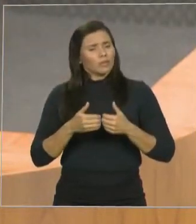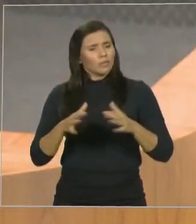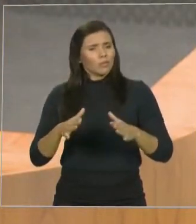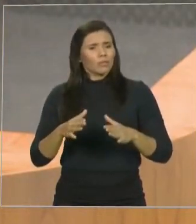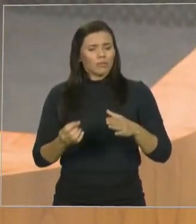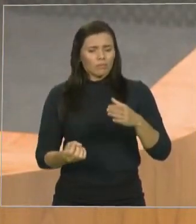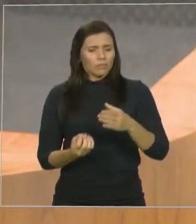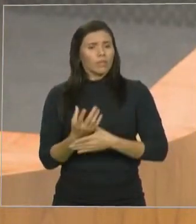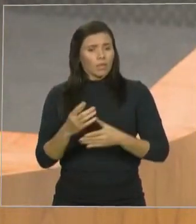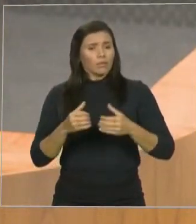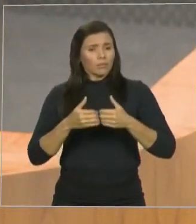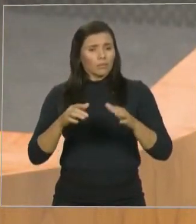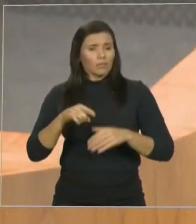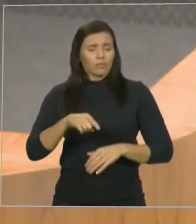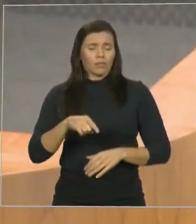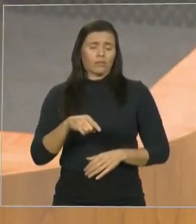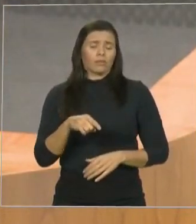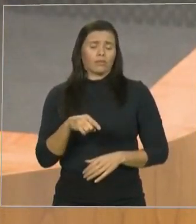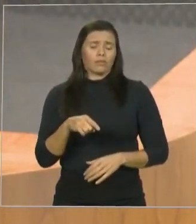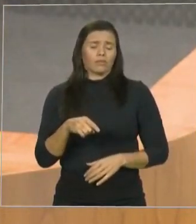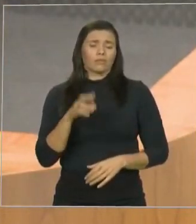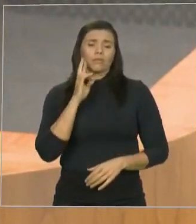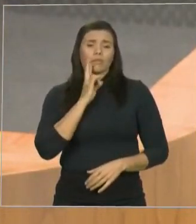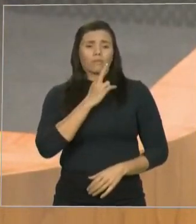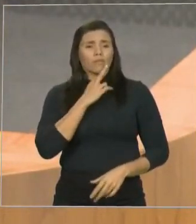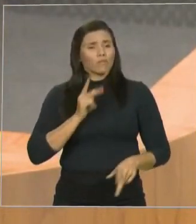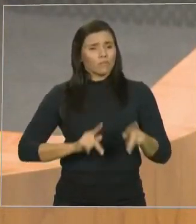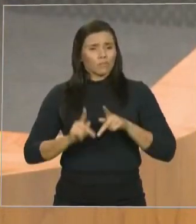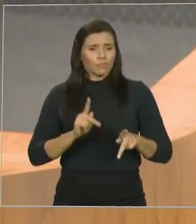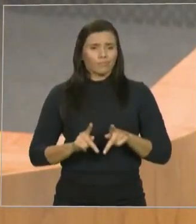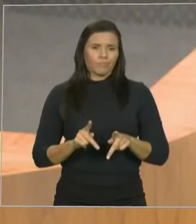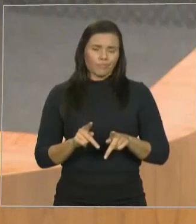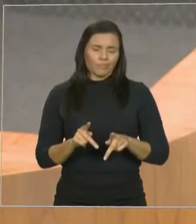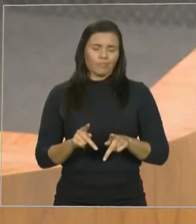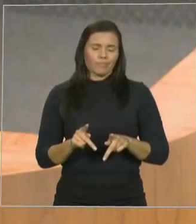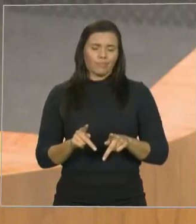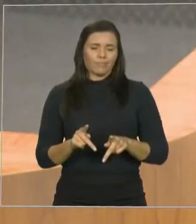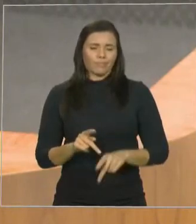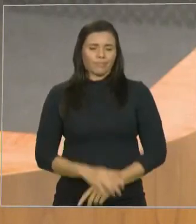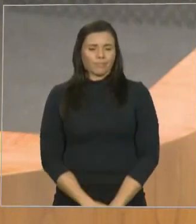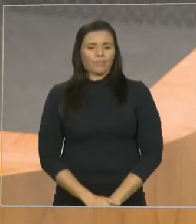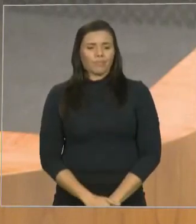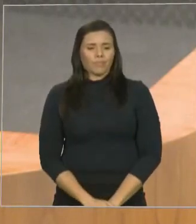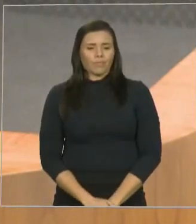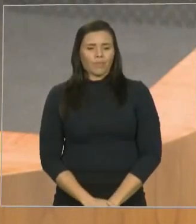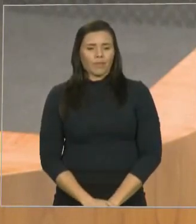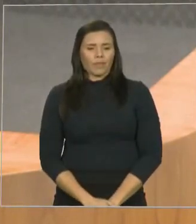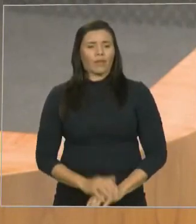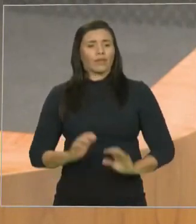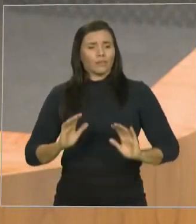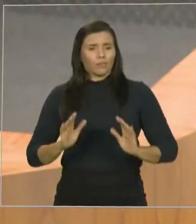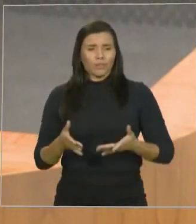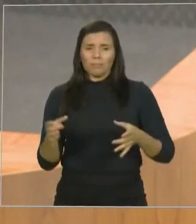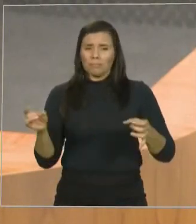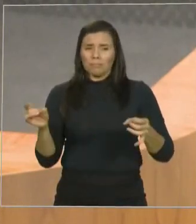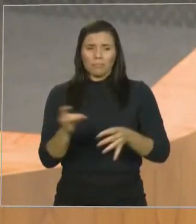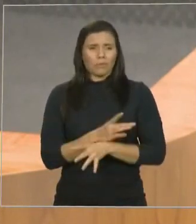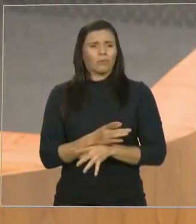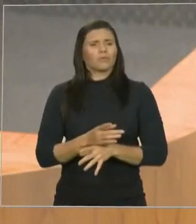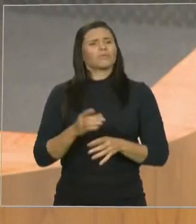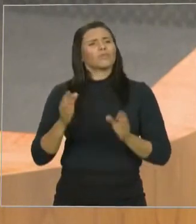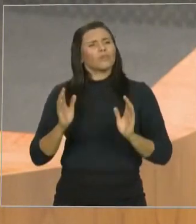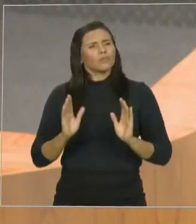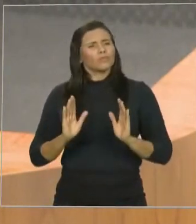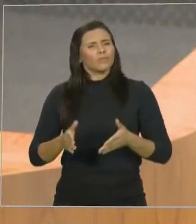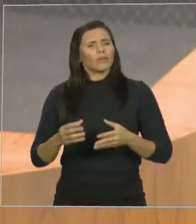concretizado e inaugurado em tempo recorde e já está servindo alimentação de